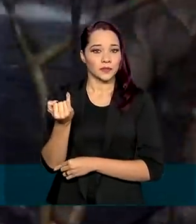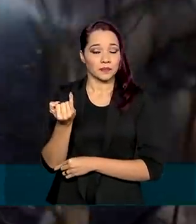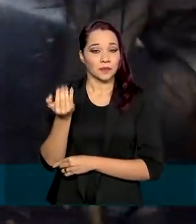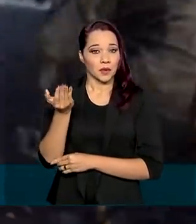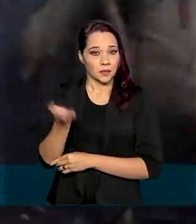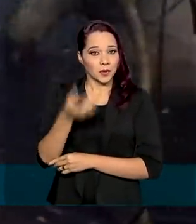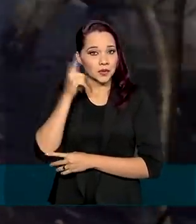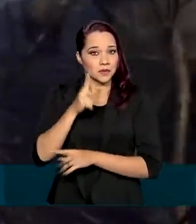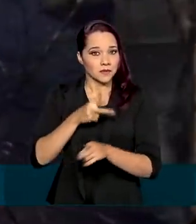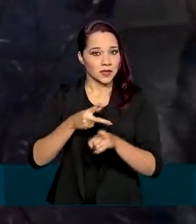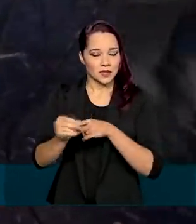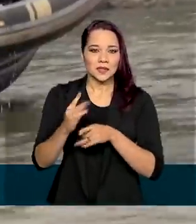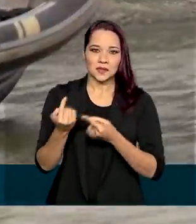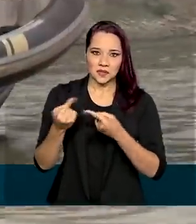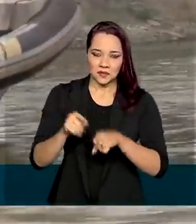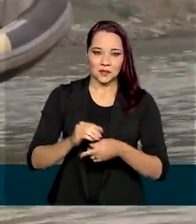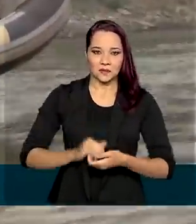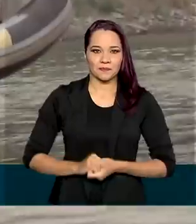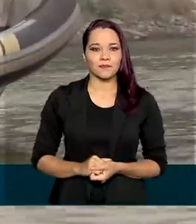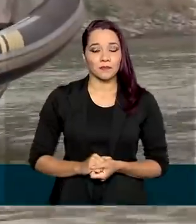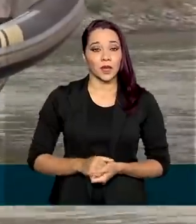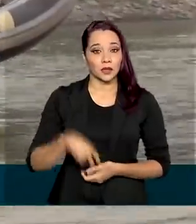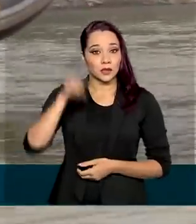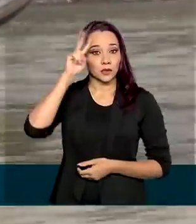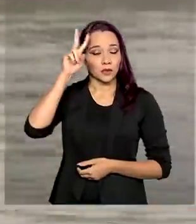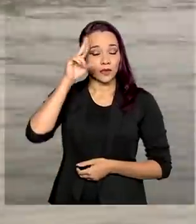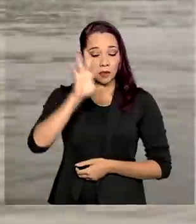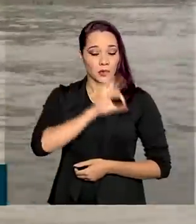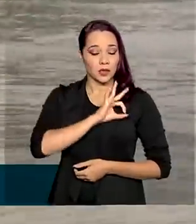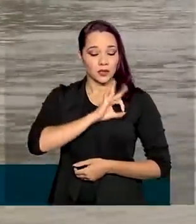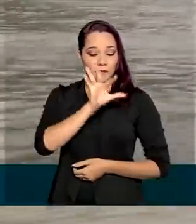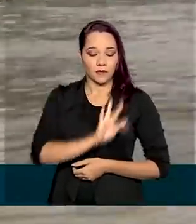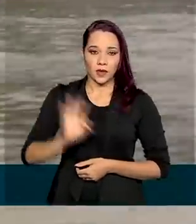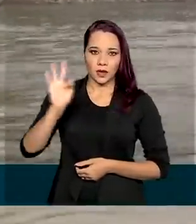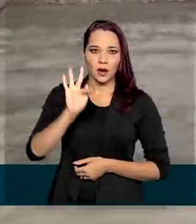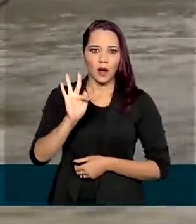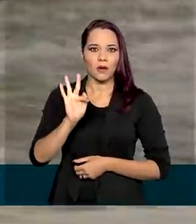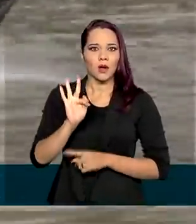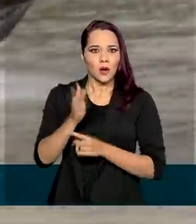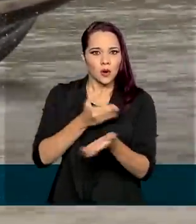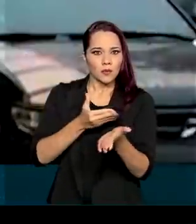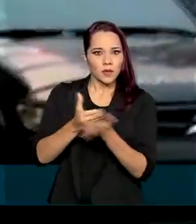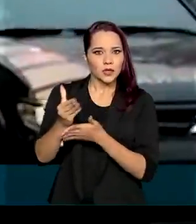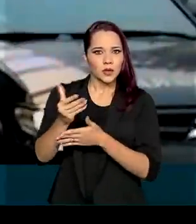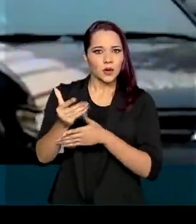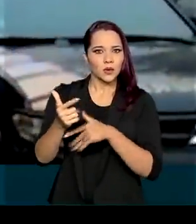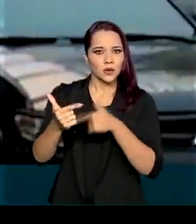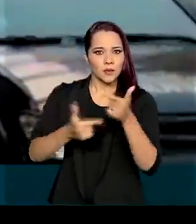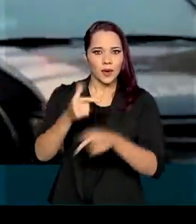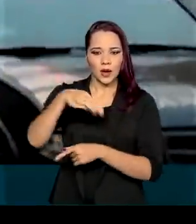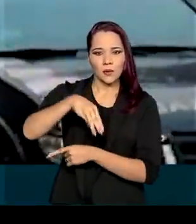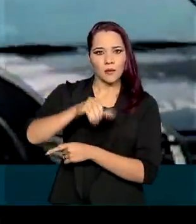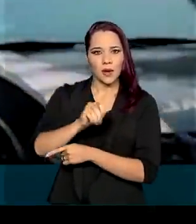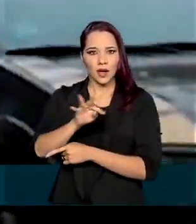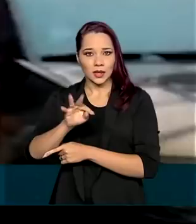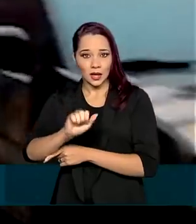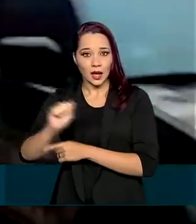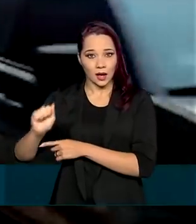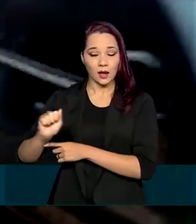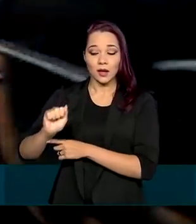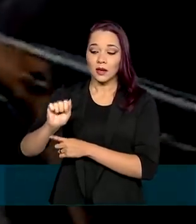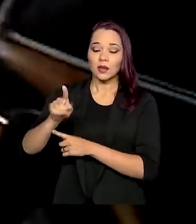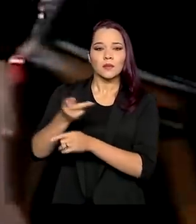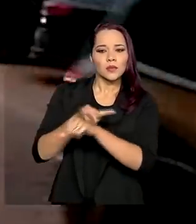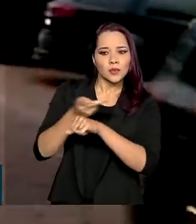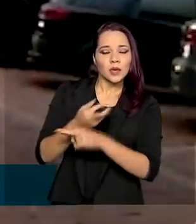vencermos esse desafio. Nesta segunda-feira, a Polícia Federal deflagrou a Operação Matar, que busca os responsáveis